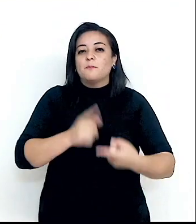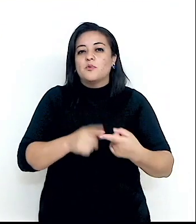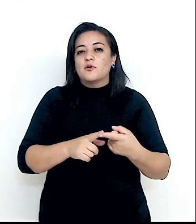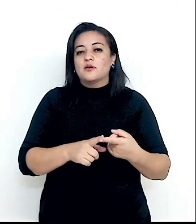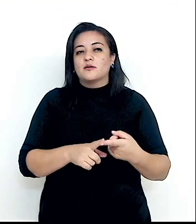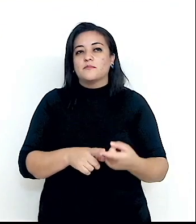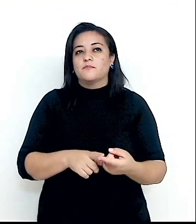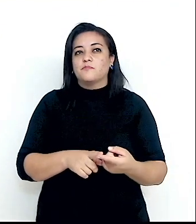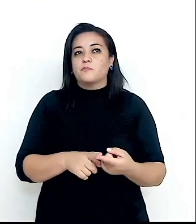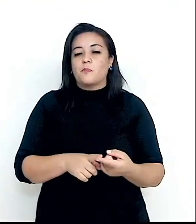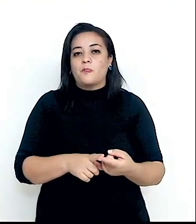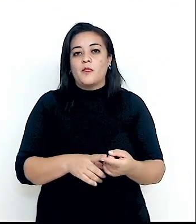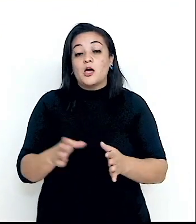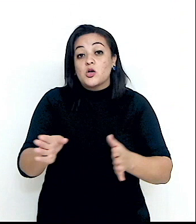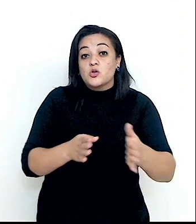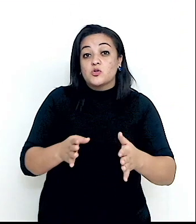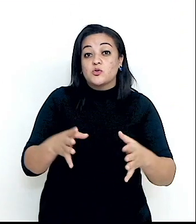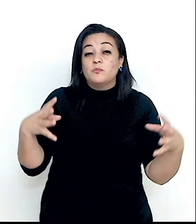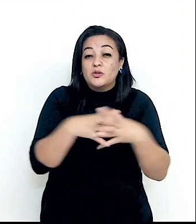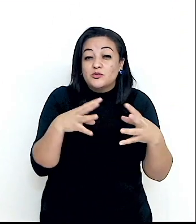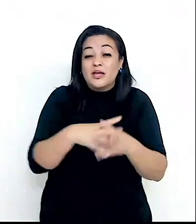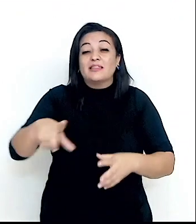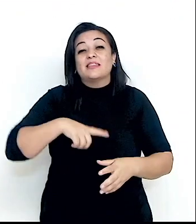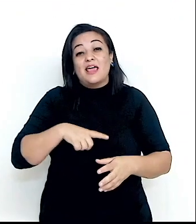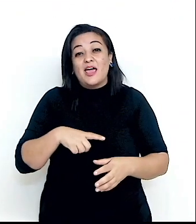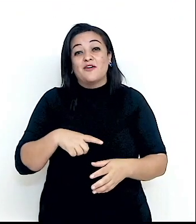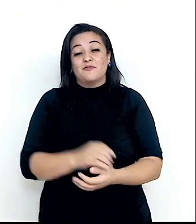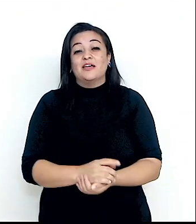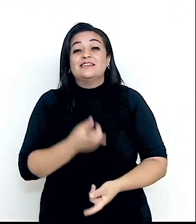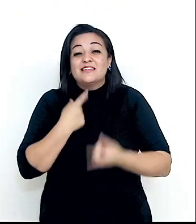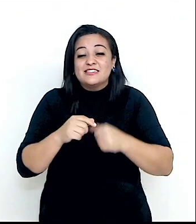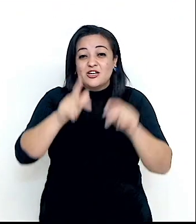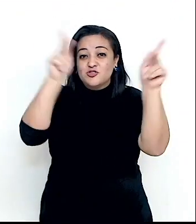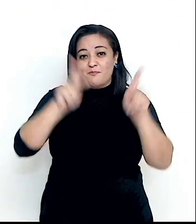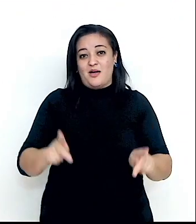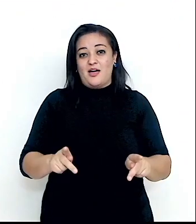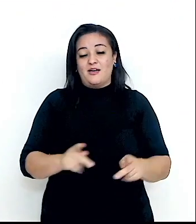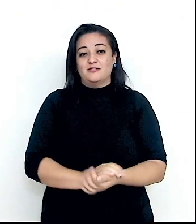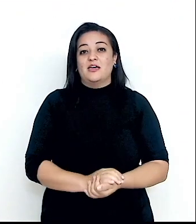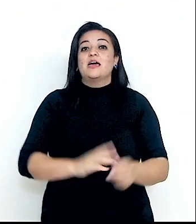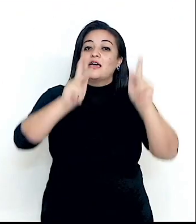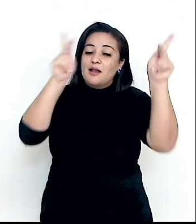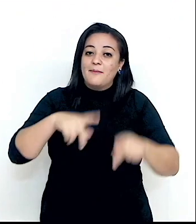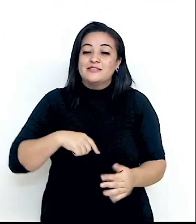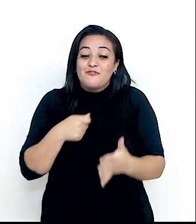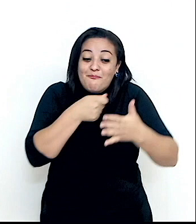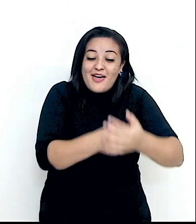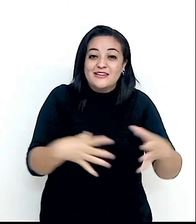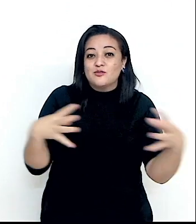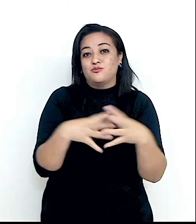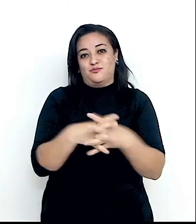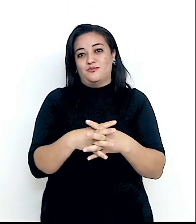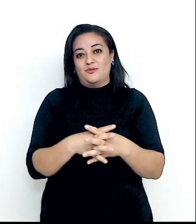mas durante a guerra há esforços de paz, e durante a paz há ameaças de guerra, elas não são